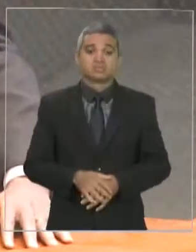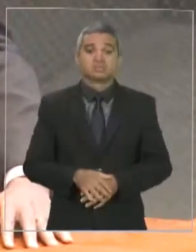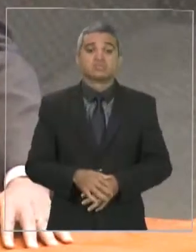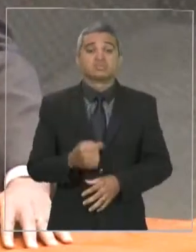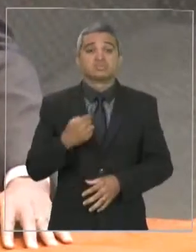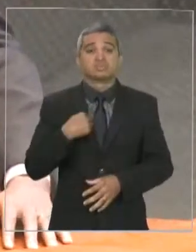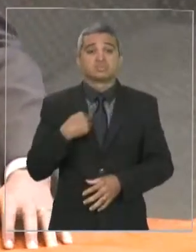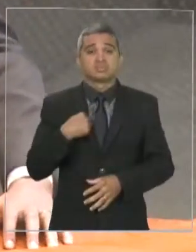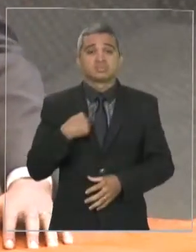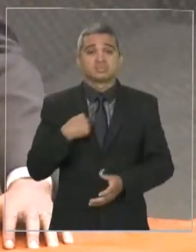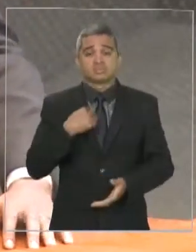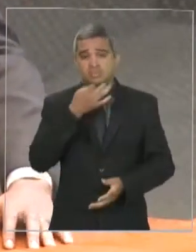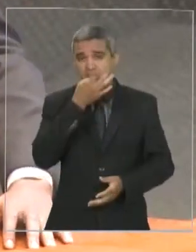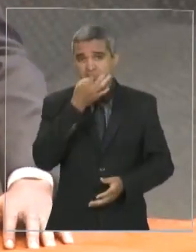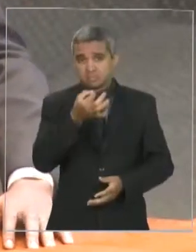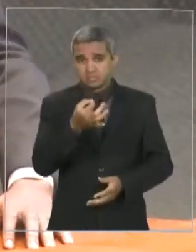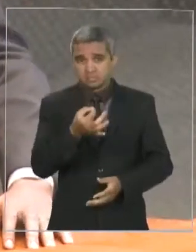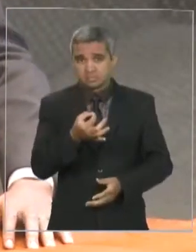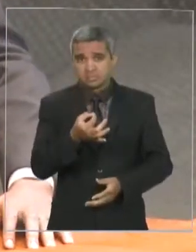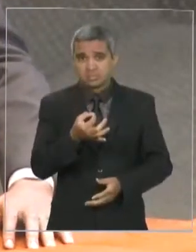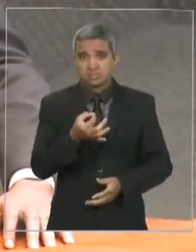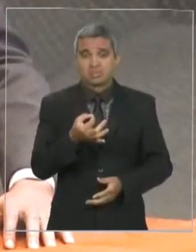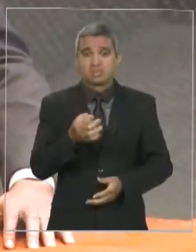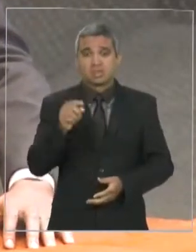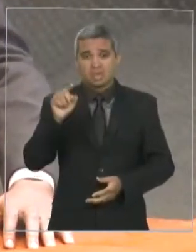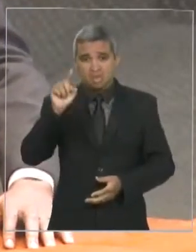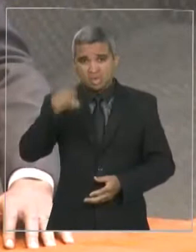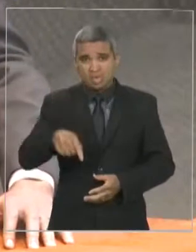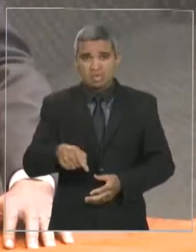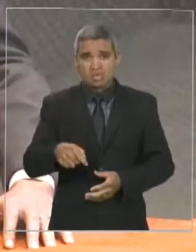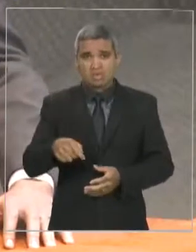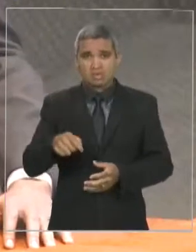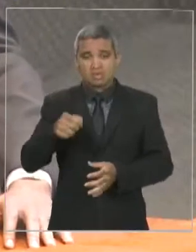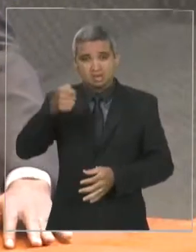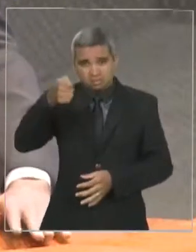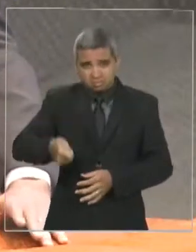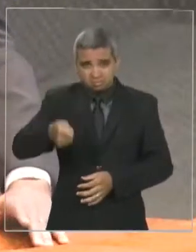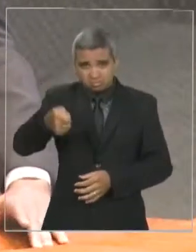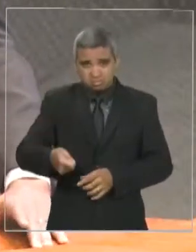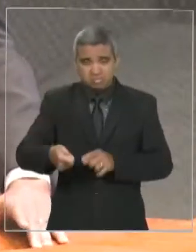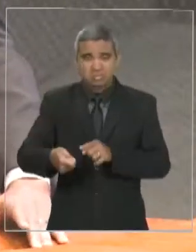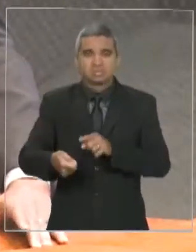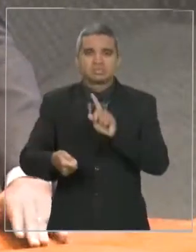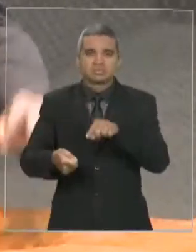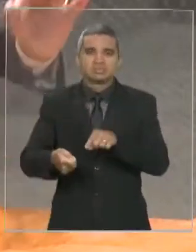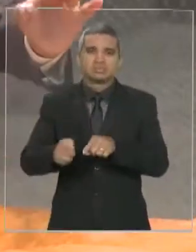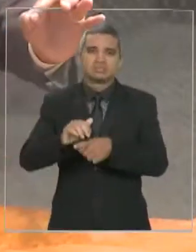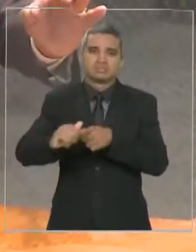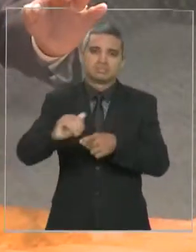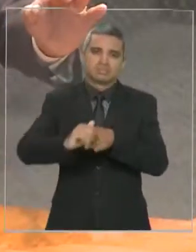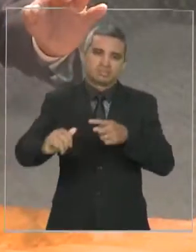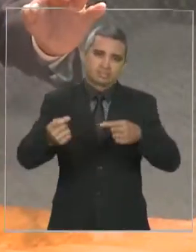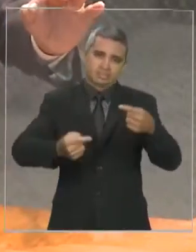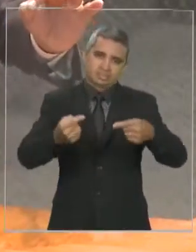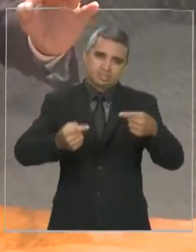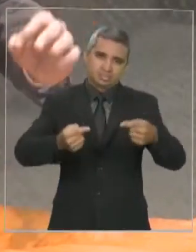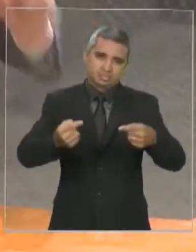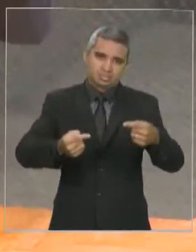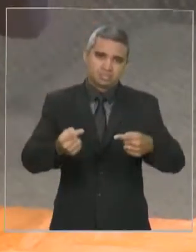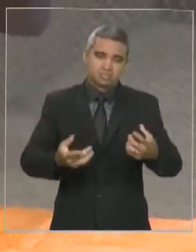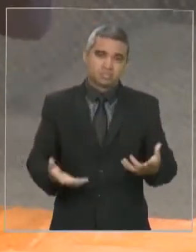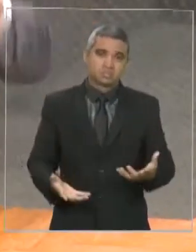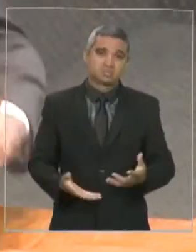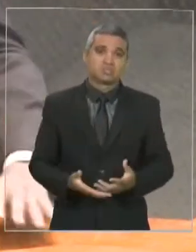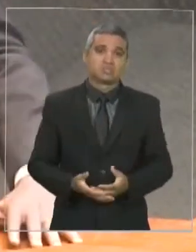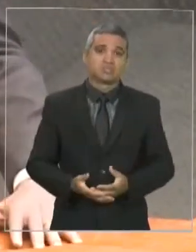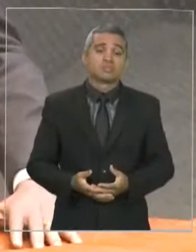sentença fundamentalmente política que visa tirar o maior